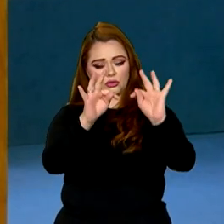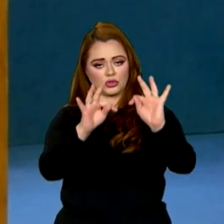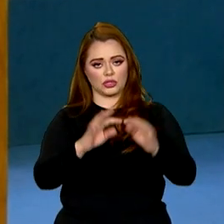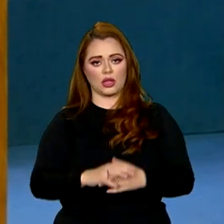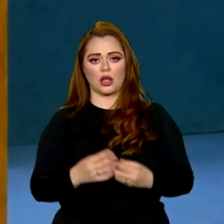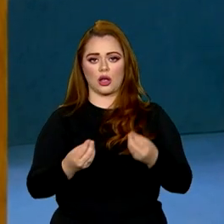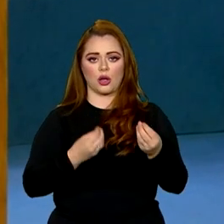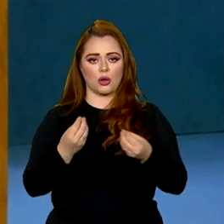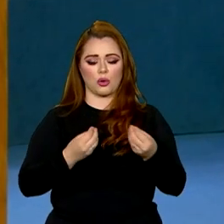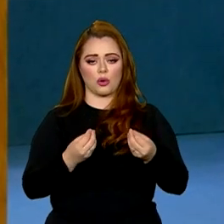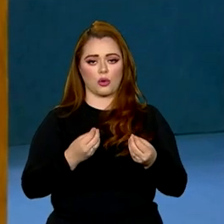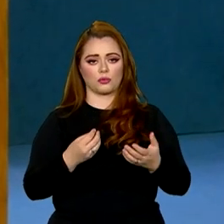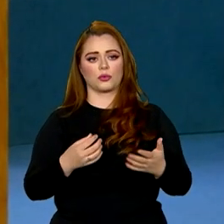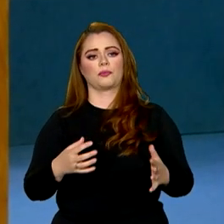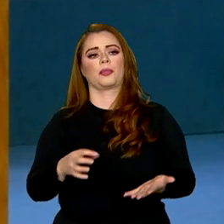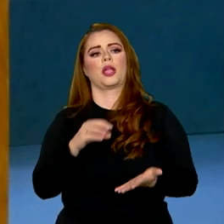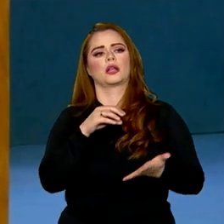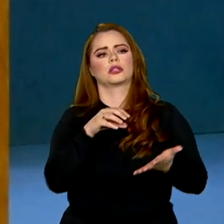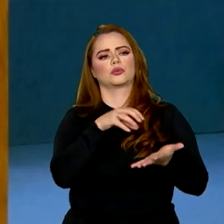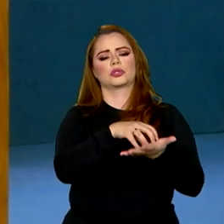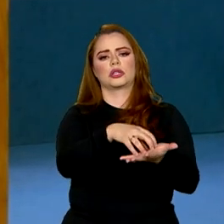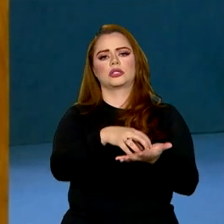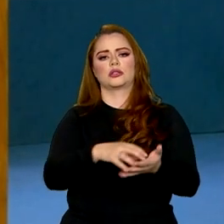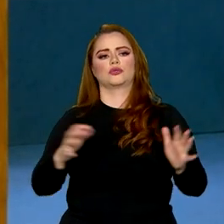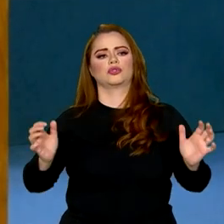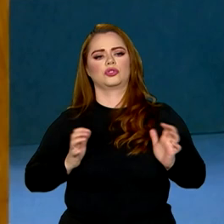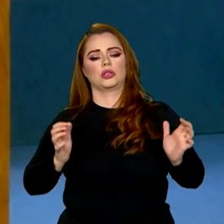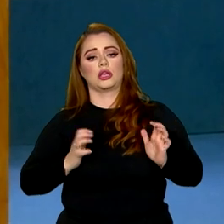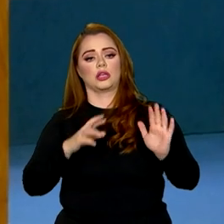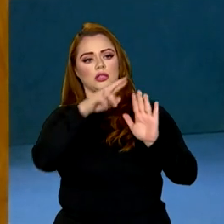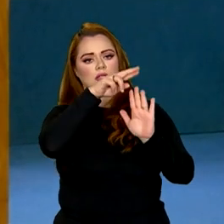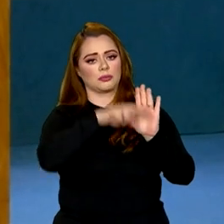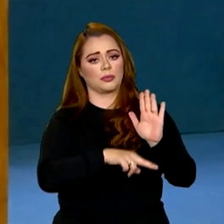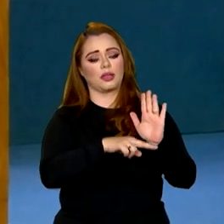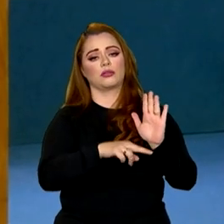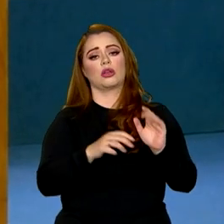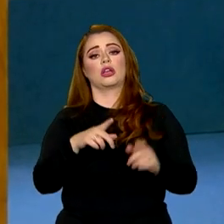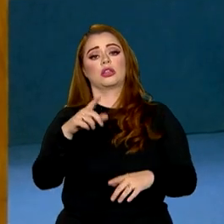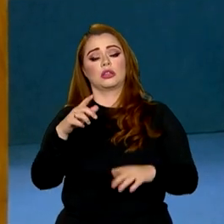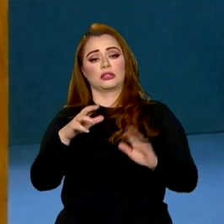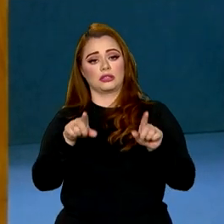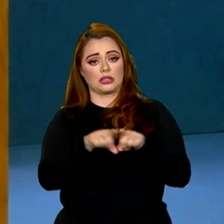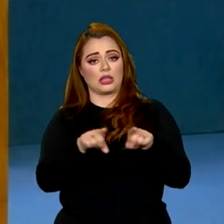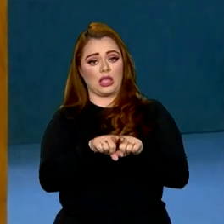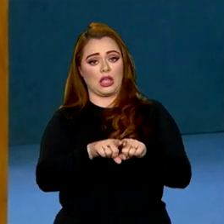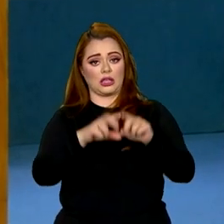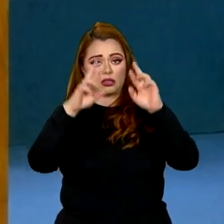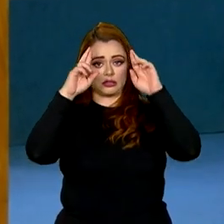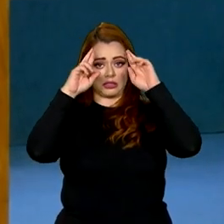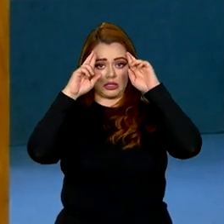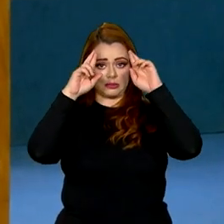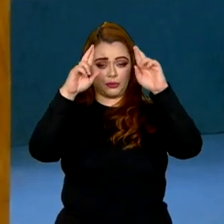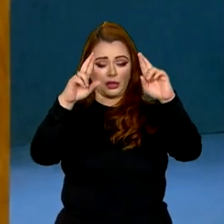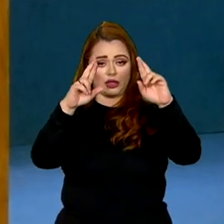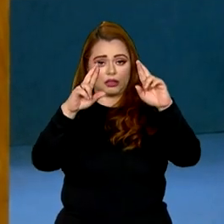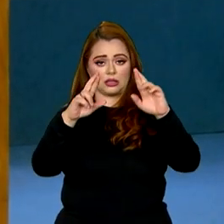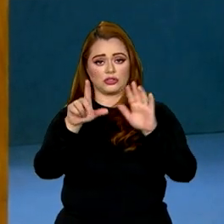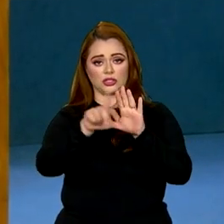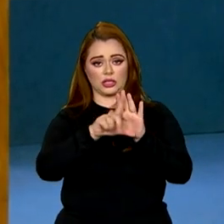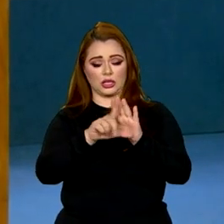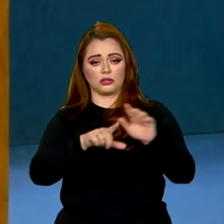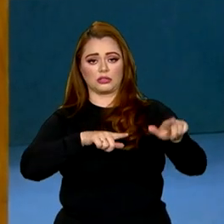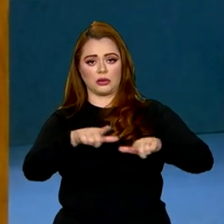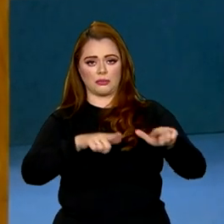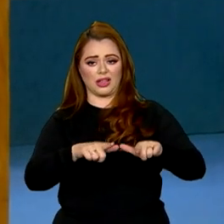acentuam a concentração de riquezas, desrespeitam as leis trabalhistas e muitas vezes alimentam violações de direitos